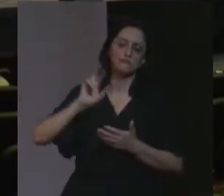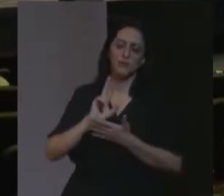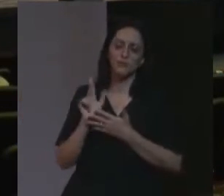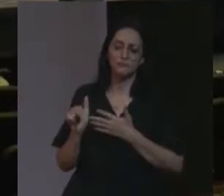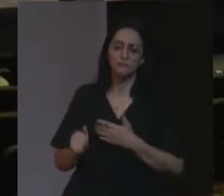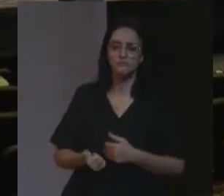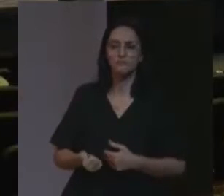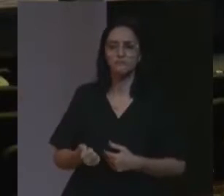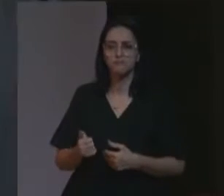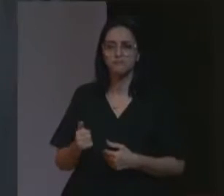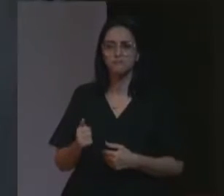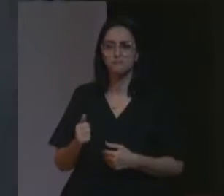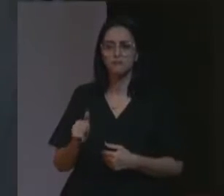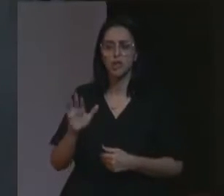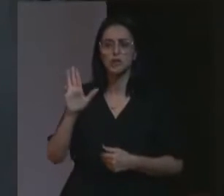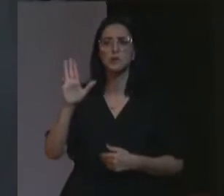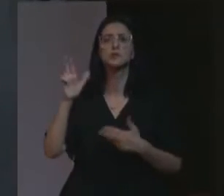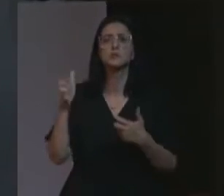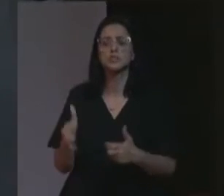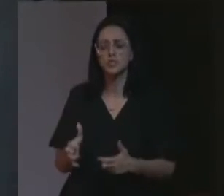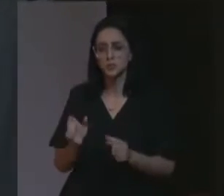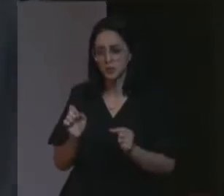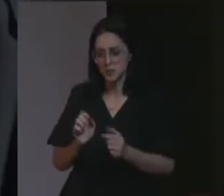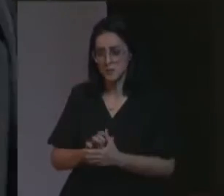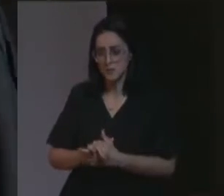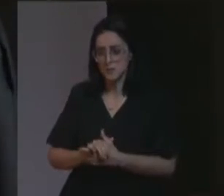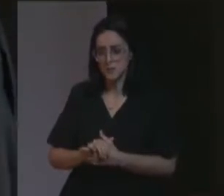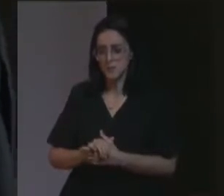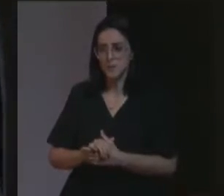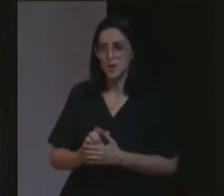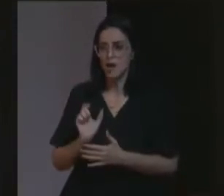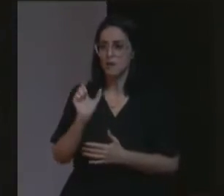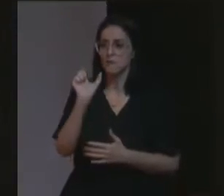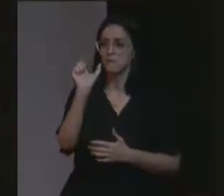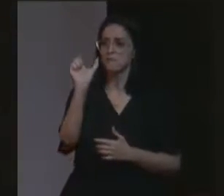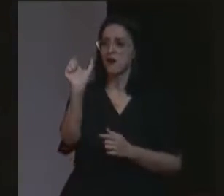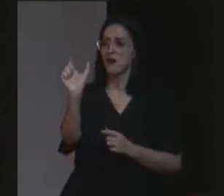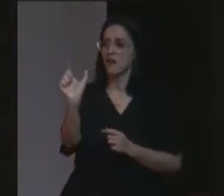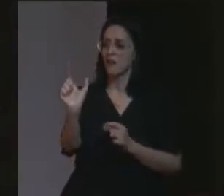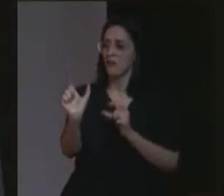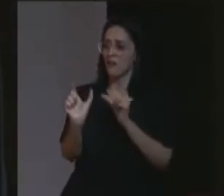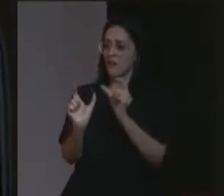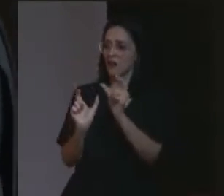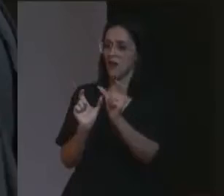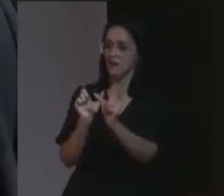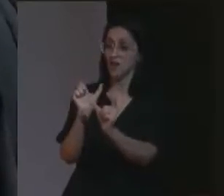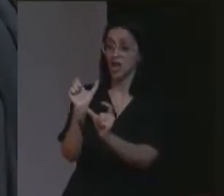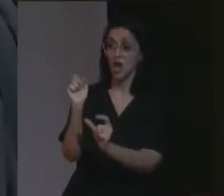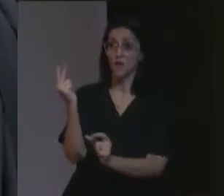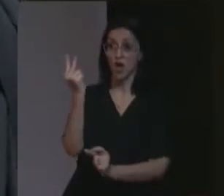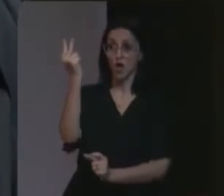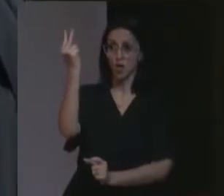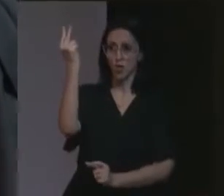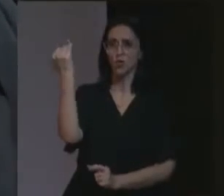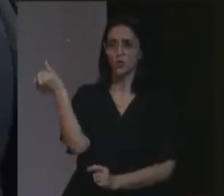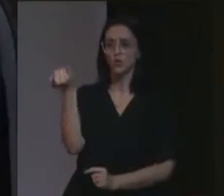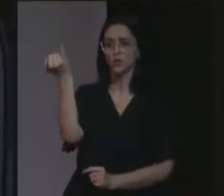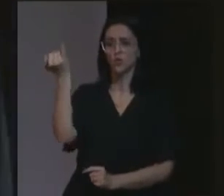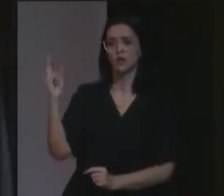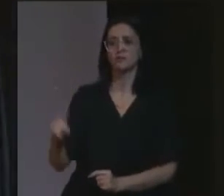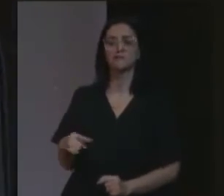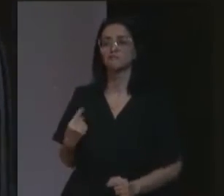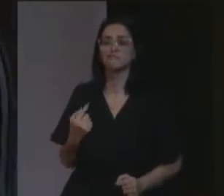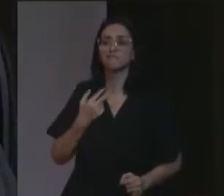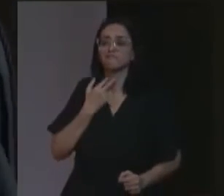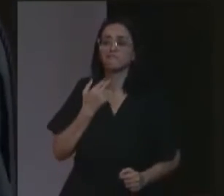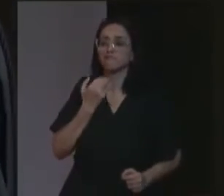e o que o Lula, com isso, as palavras, elas, têm um valor, muito importante, nós não